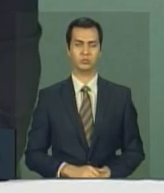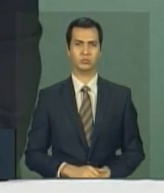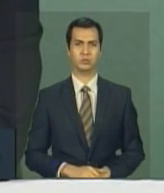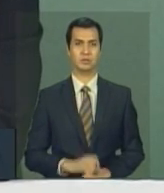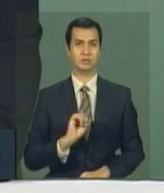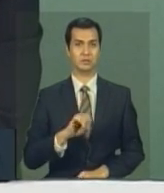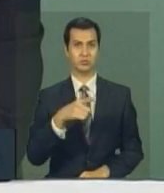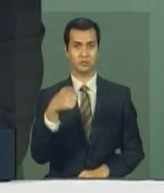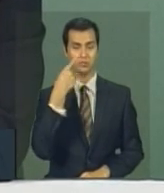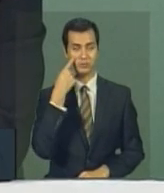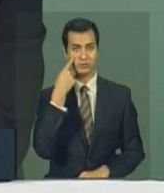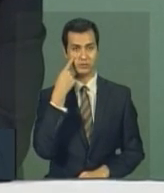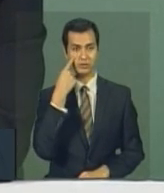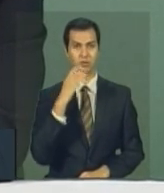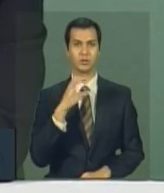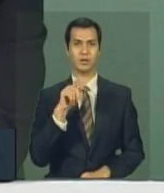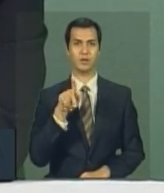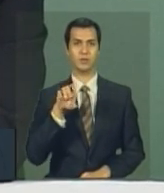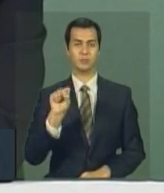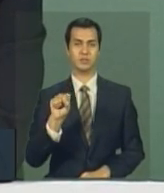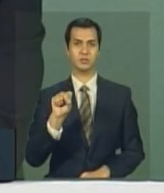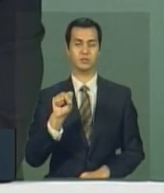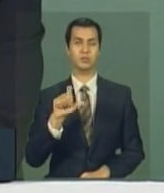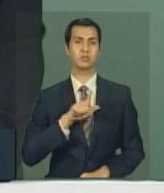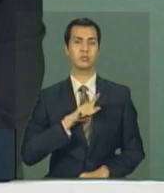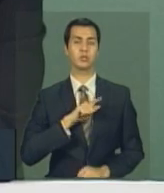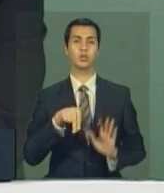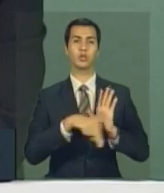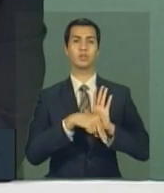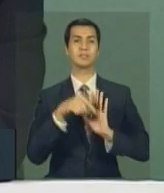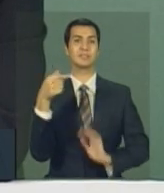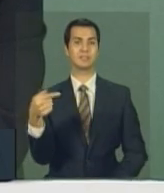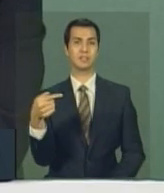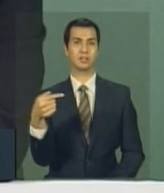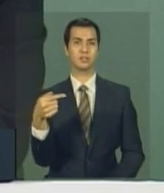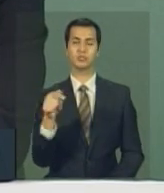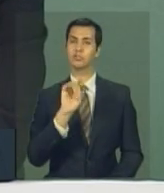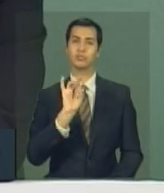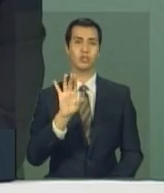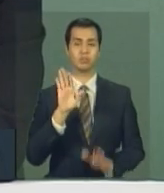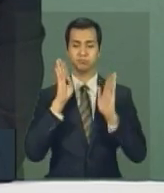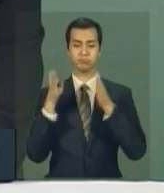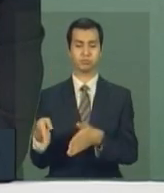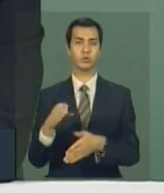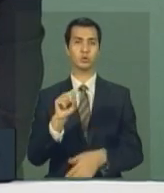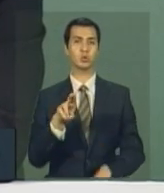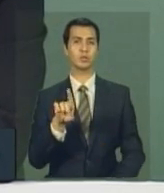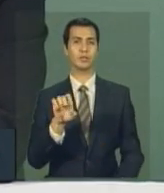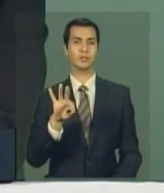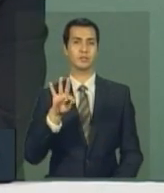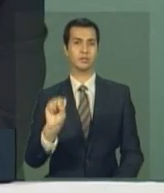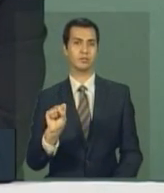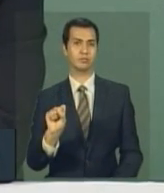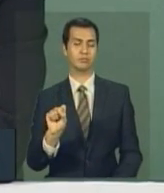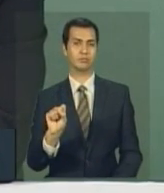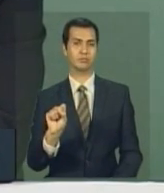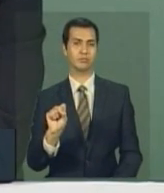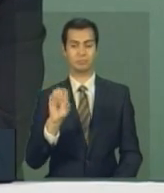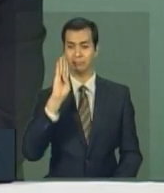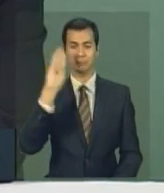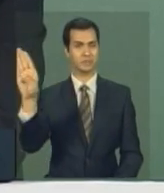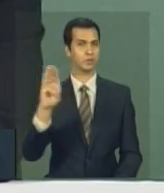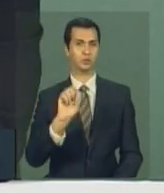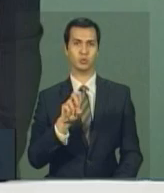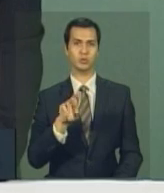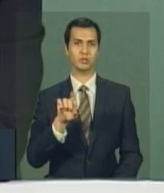os centros da CAPES nível 7, você vai ver que estão basicamente na região sudeste-sul, sobretudo na região